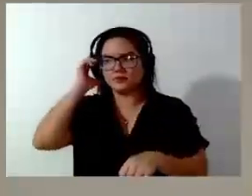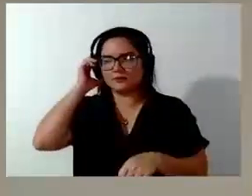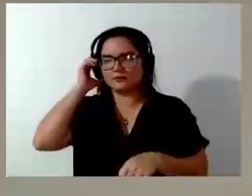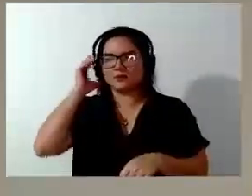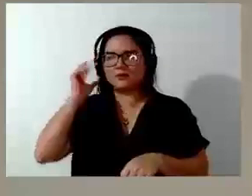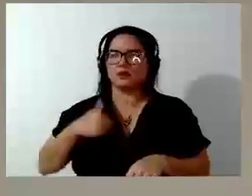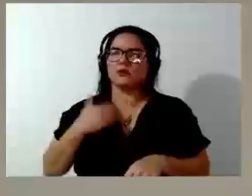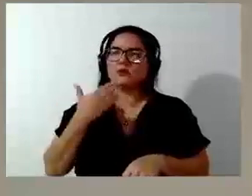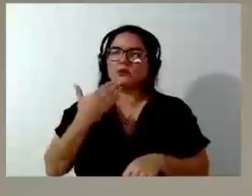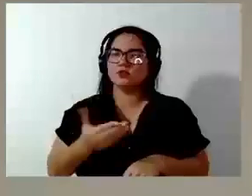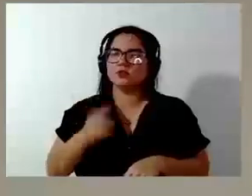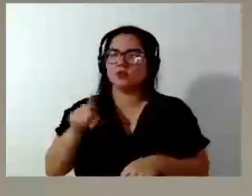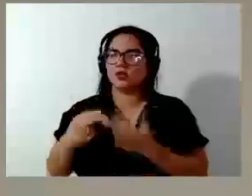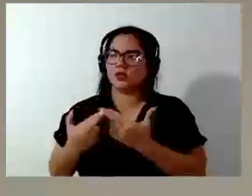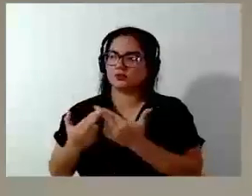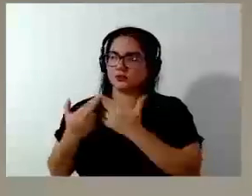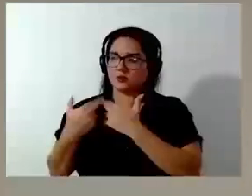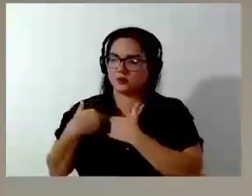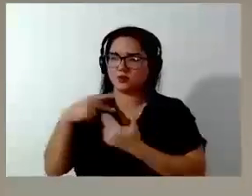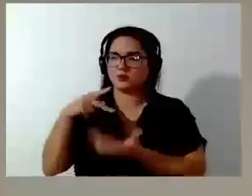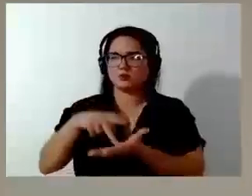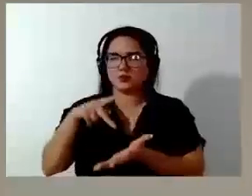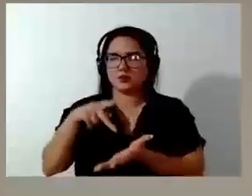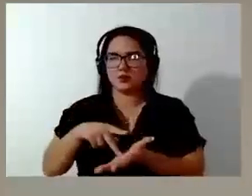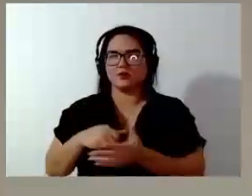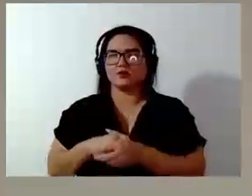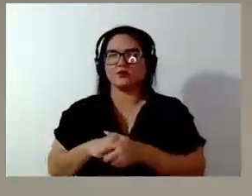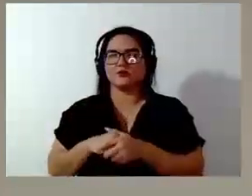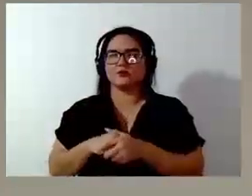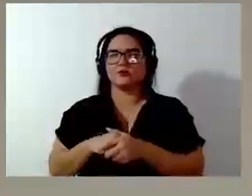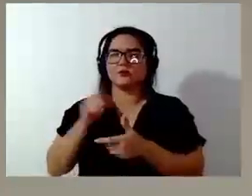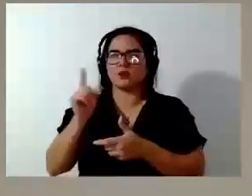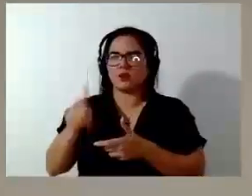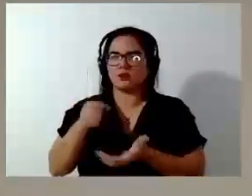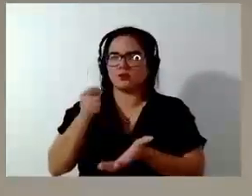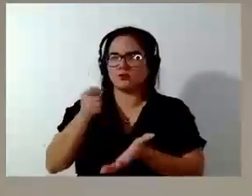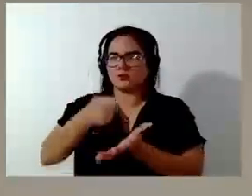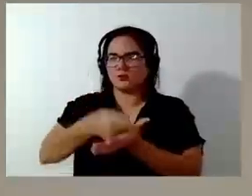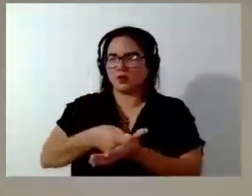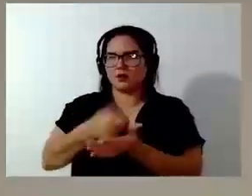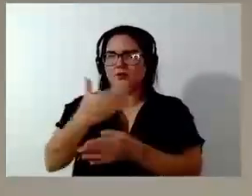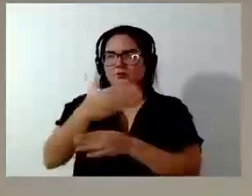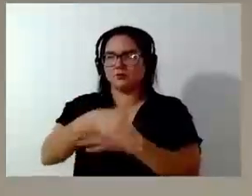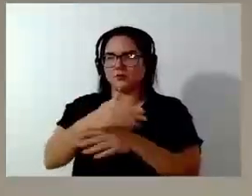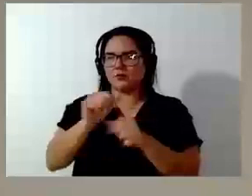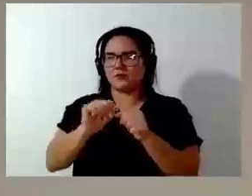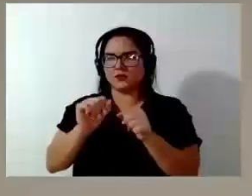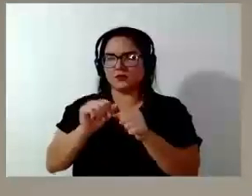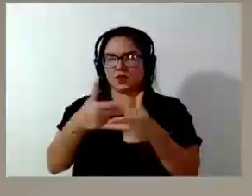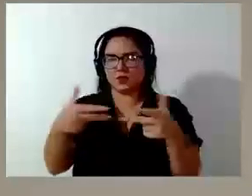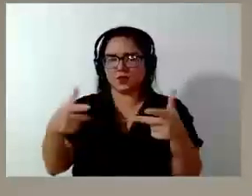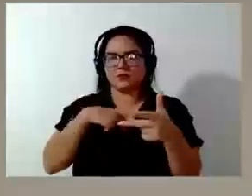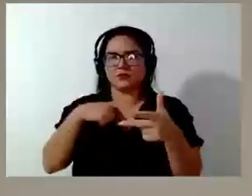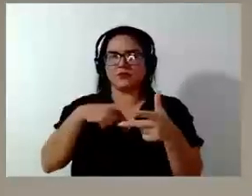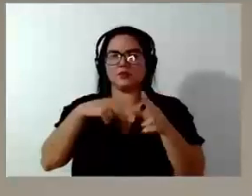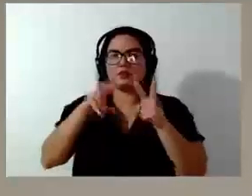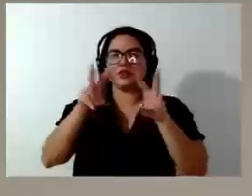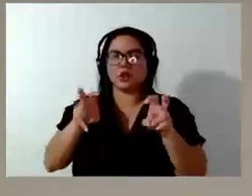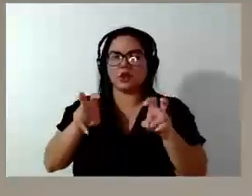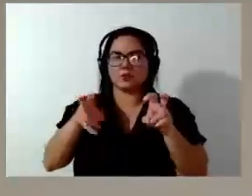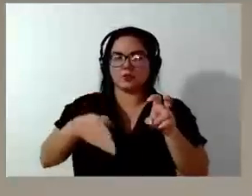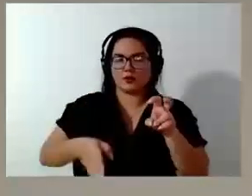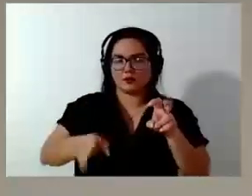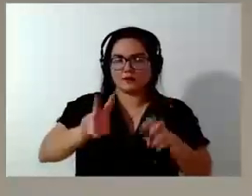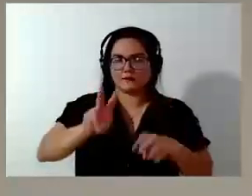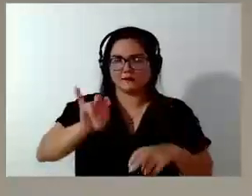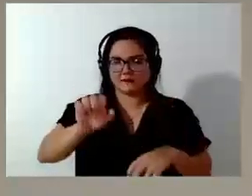porque aquilo ali é uma responsabilidade da Artegues, ela que cobra o pedaço do nosso município, que age sobre aquela via, não é a